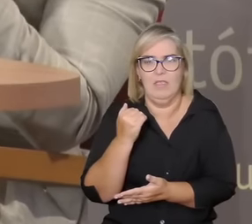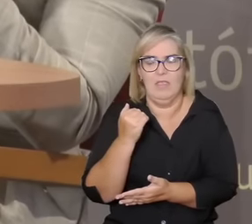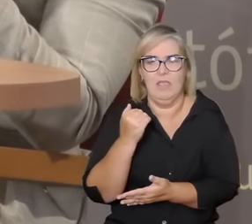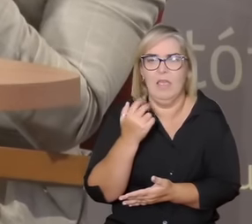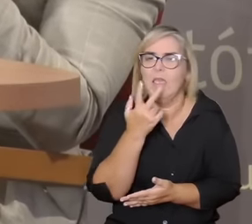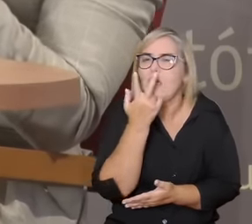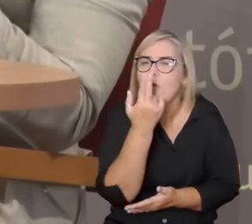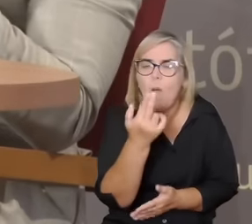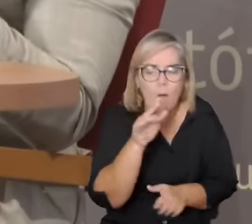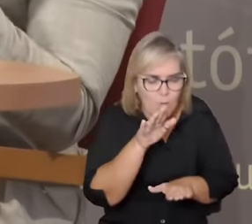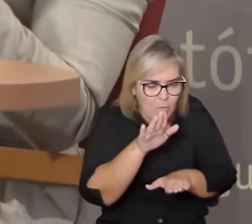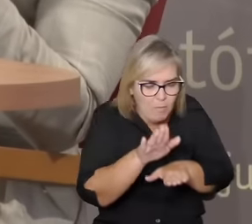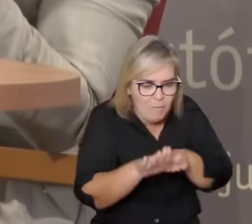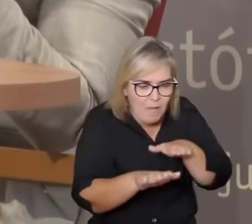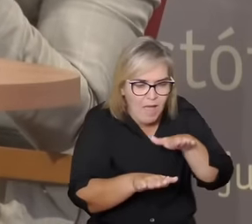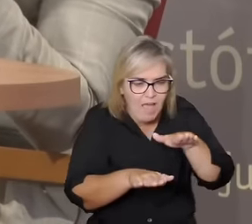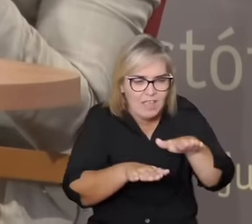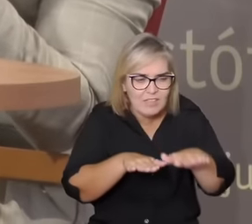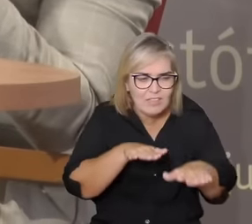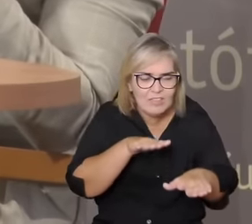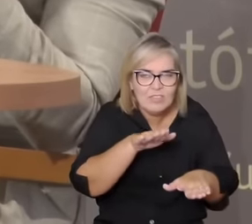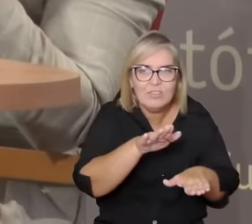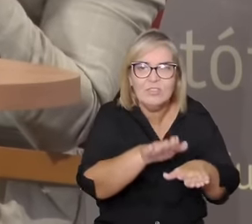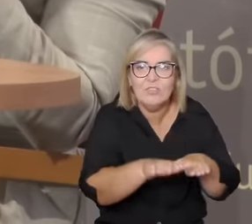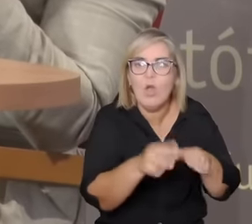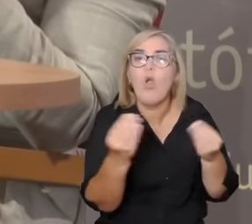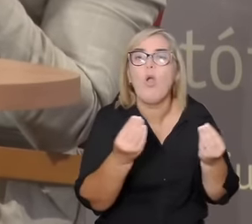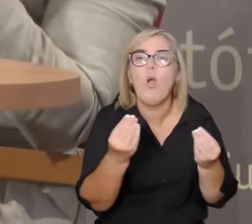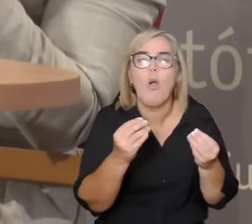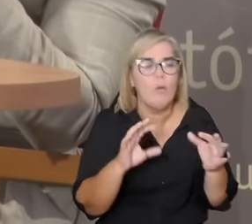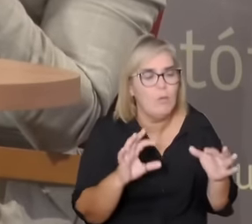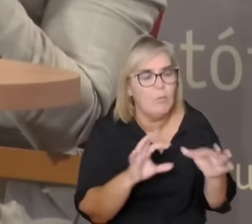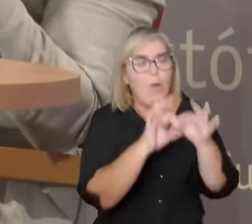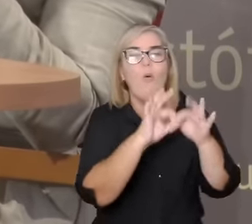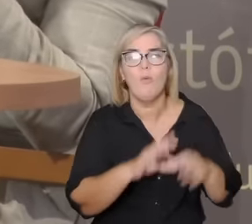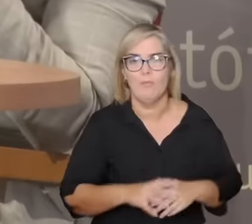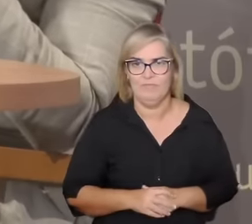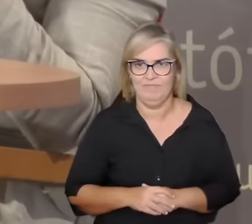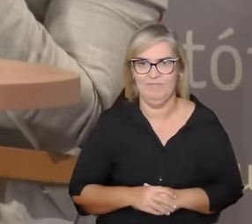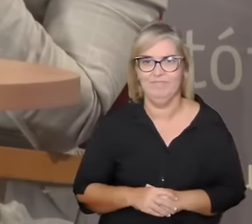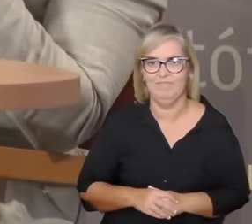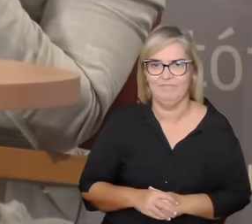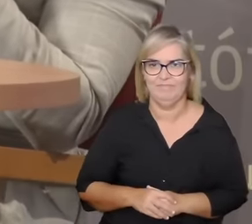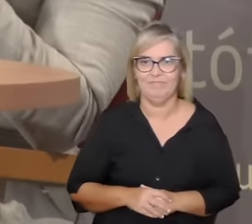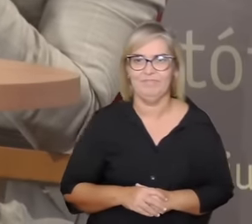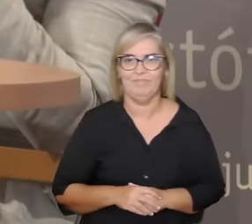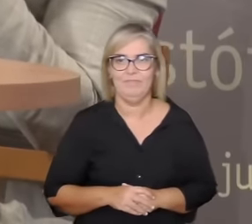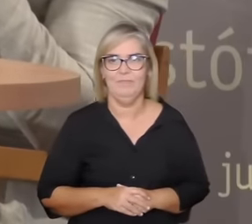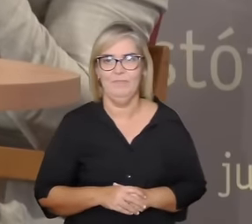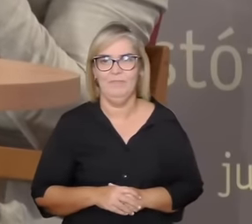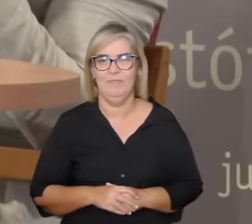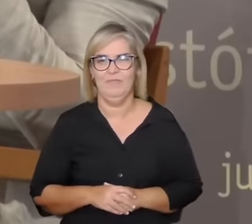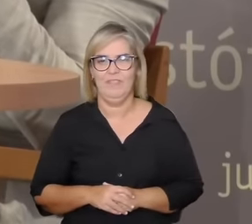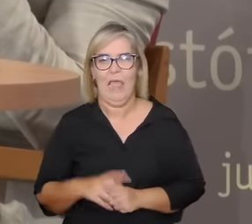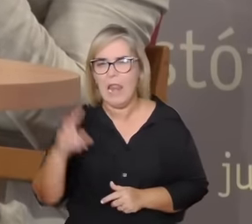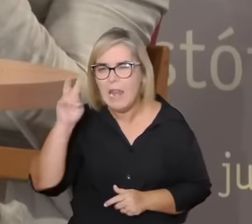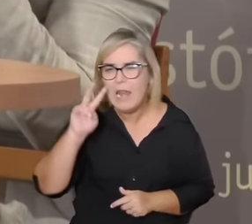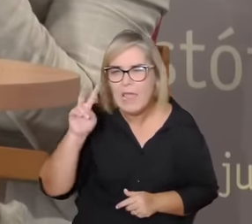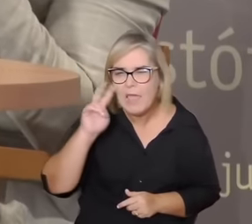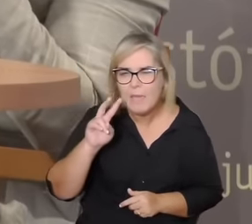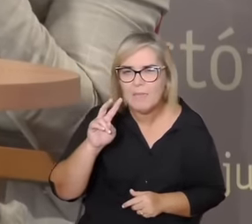o outro para comunicar para o outro a Menomop fala não separe a sua língua do seu coração